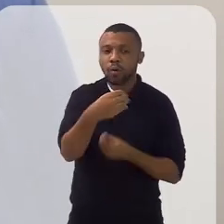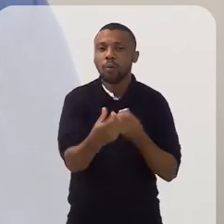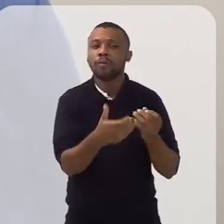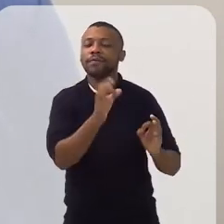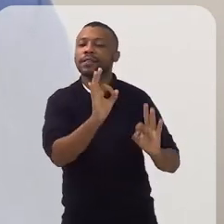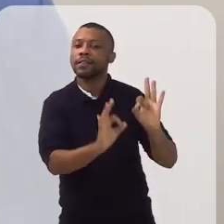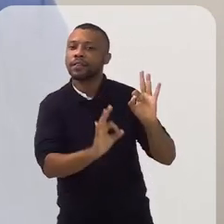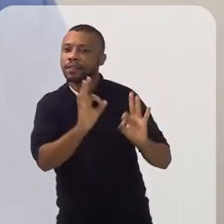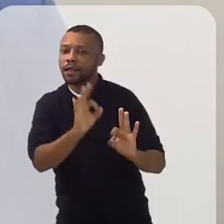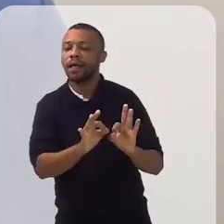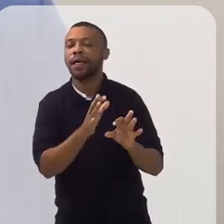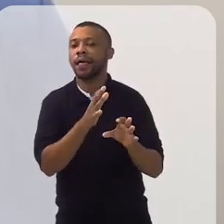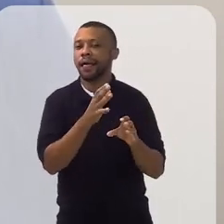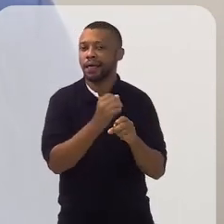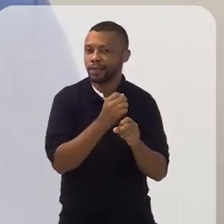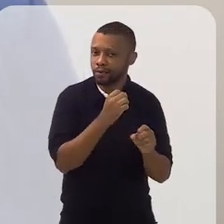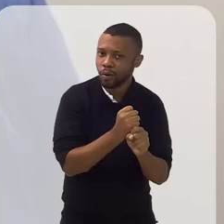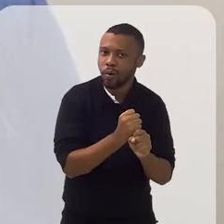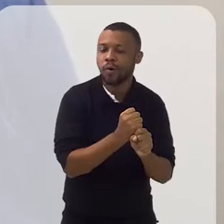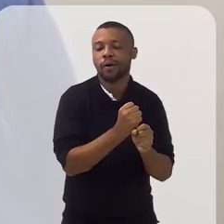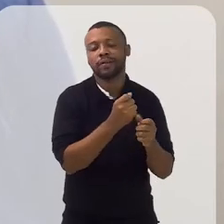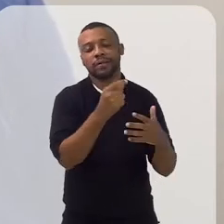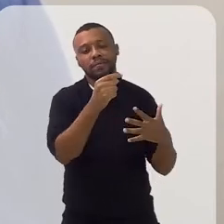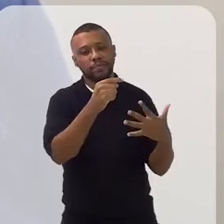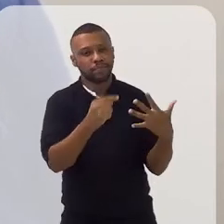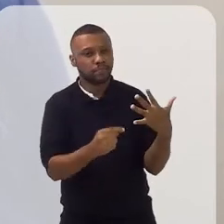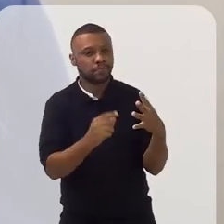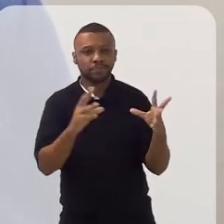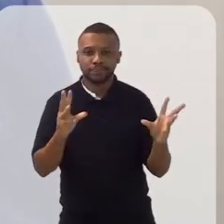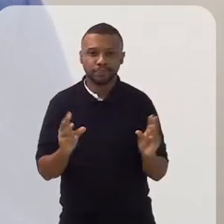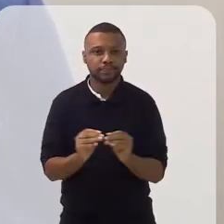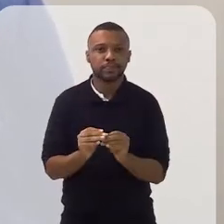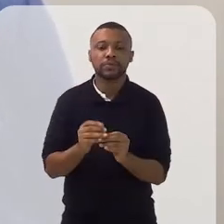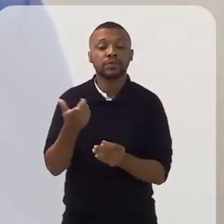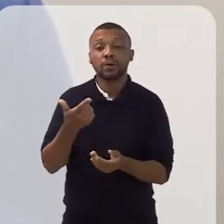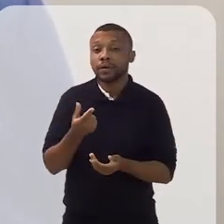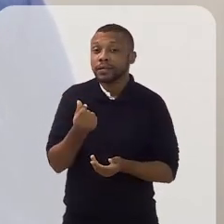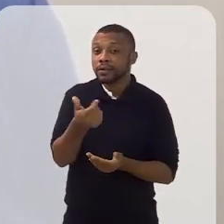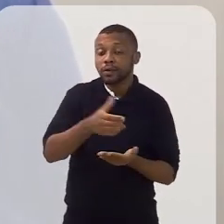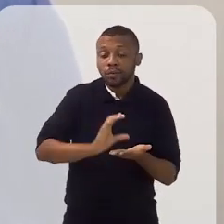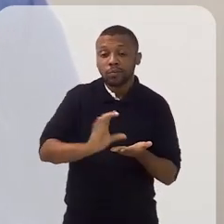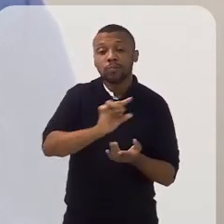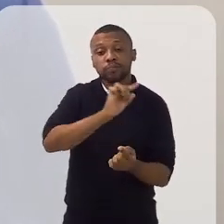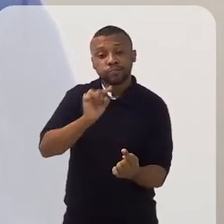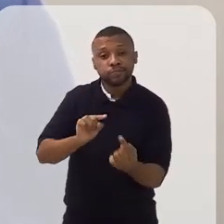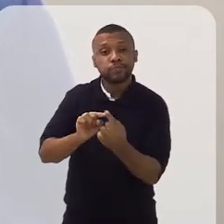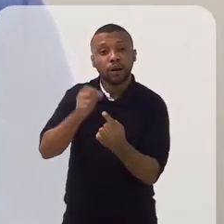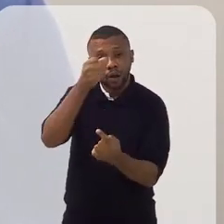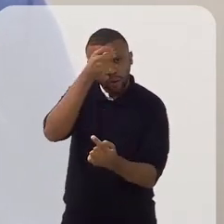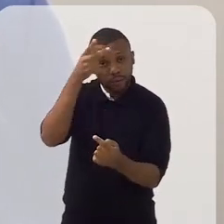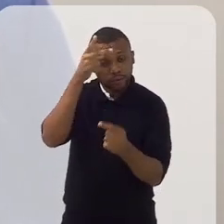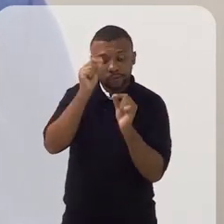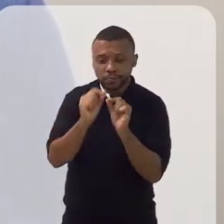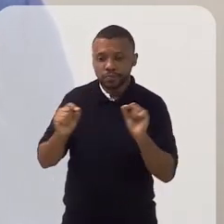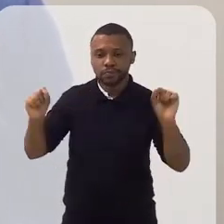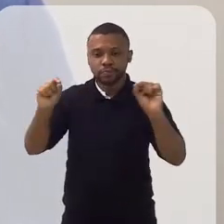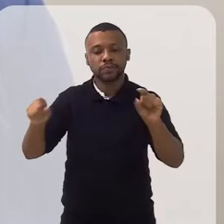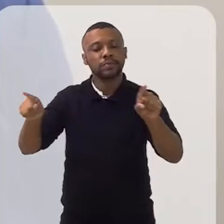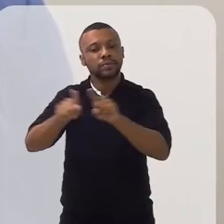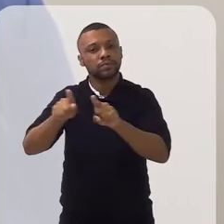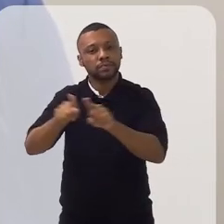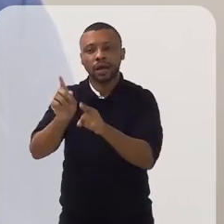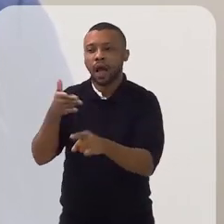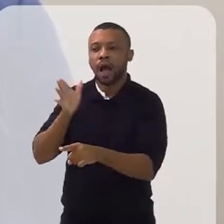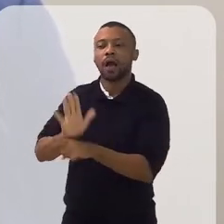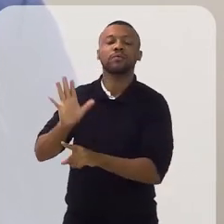regularizarem as contas, enfim, permitir que esse dinheiro possa chegar aos municípios e aos